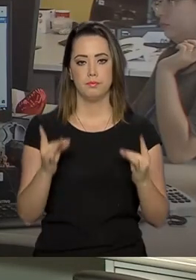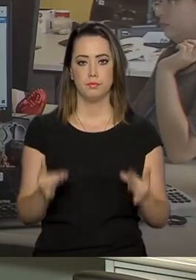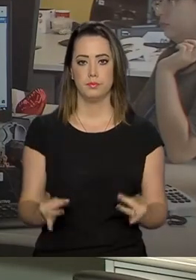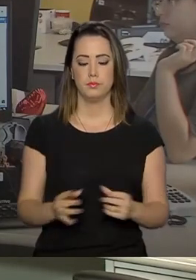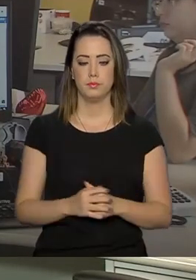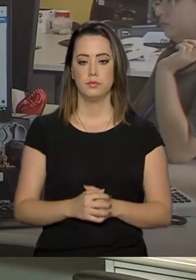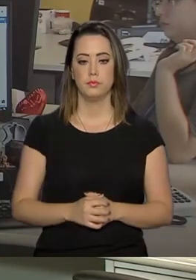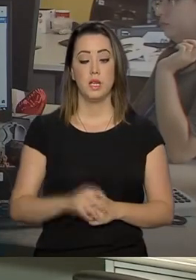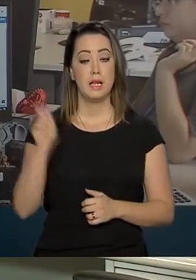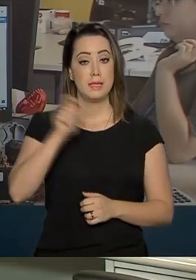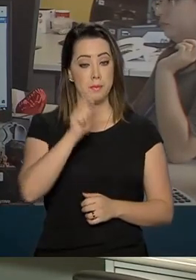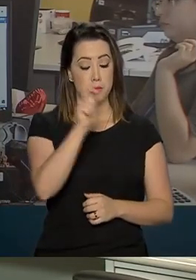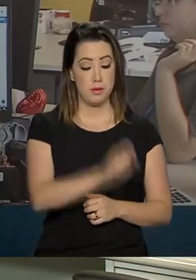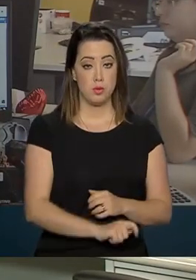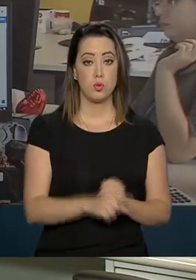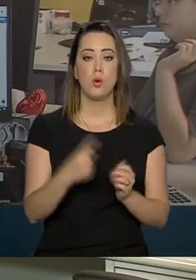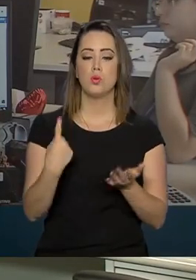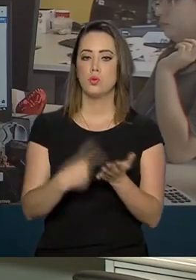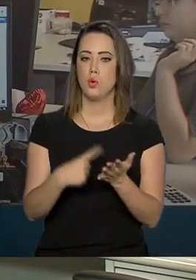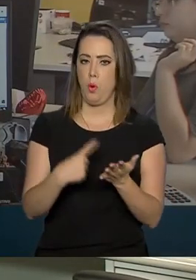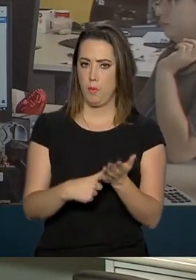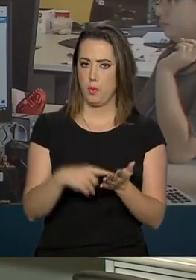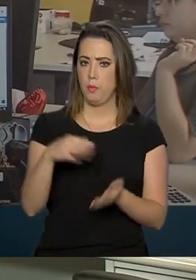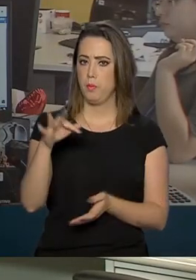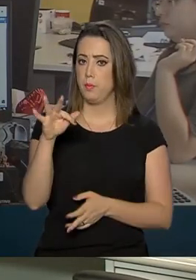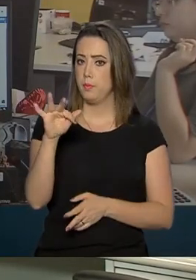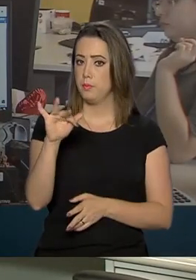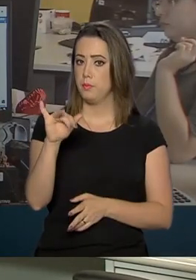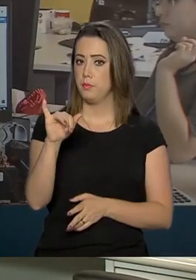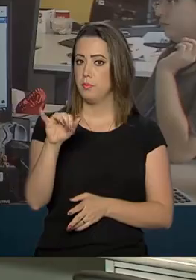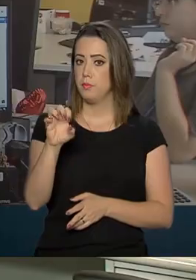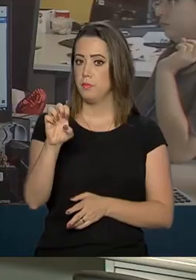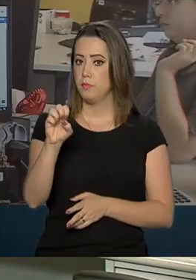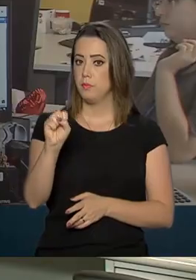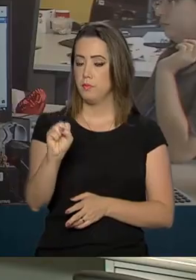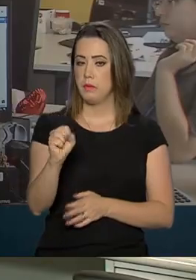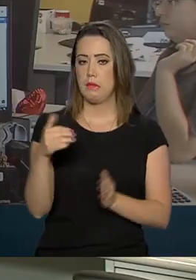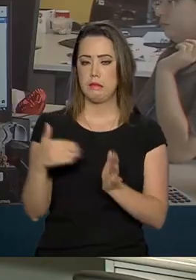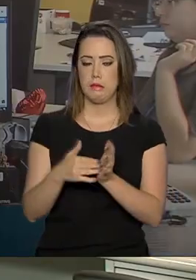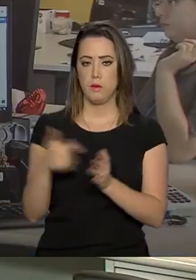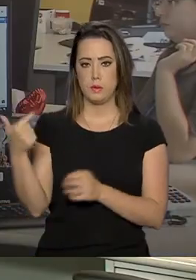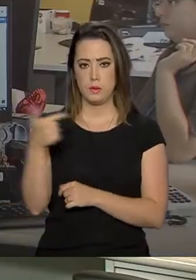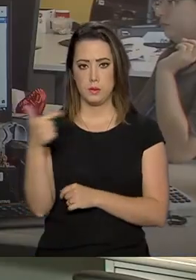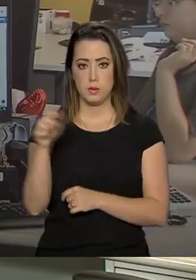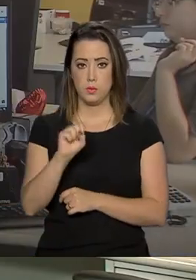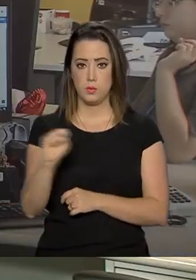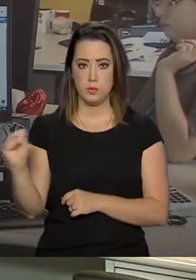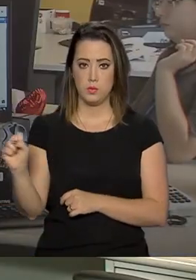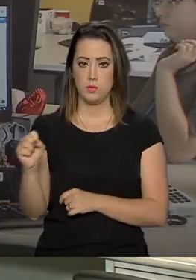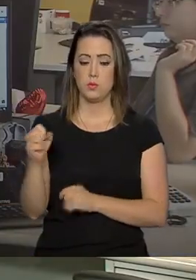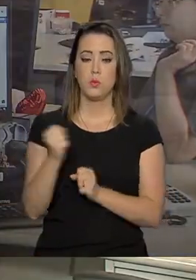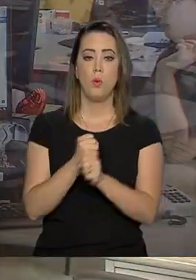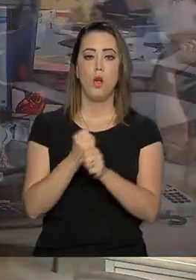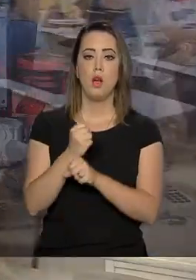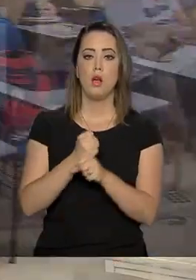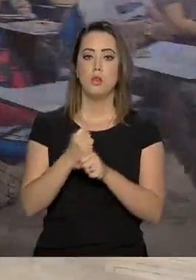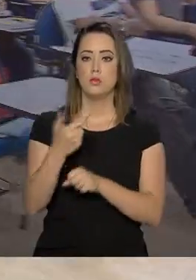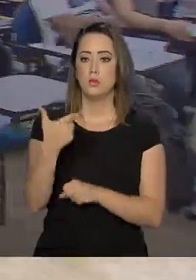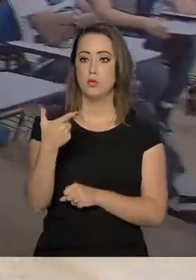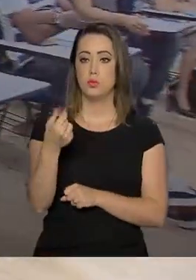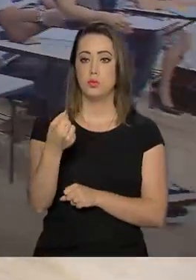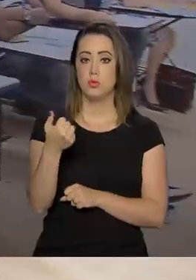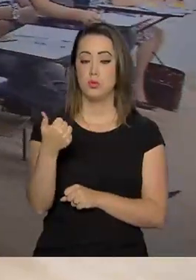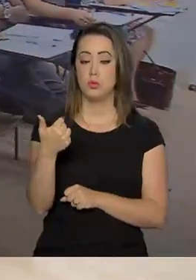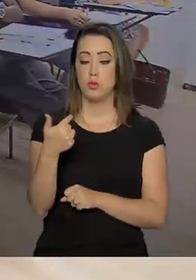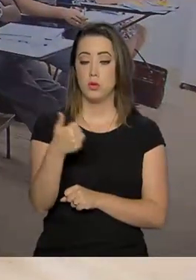Os estudantes que aderiram ao Fundo de Financiamento Estudantil, o FIES, até o segundo semestre de 2017 e estão com parcelas